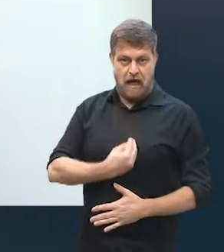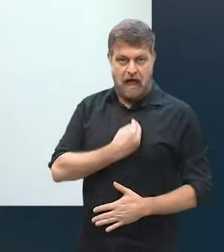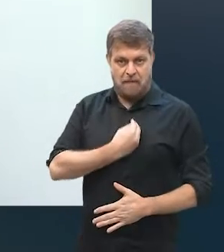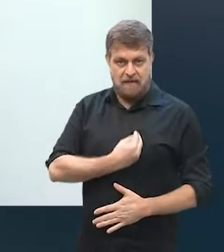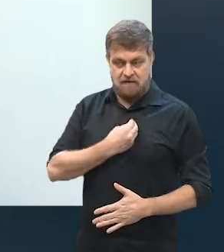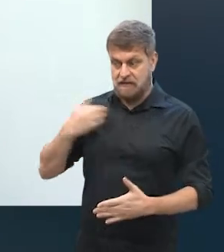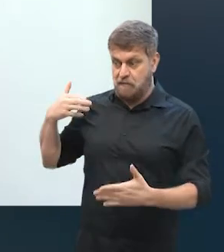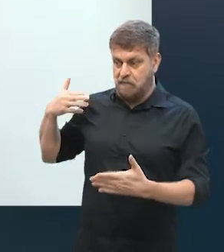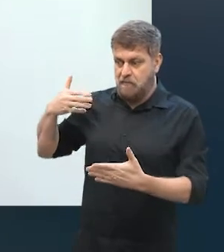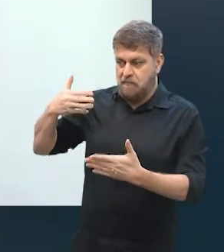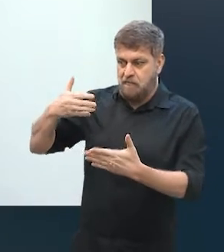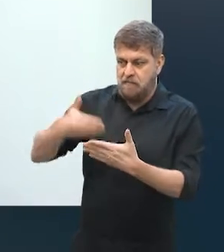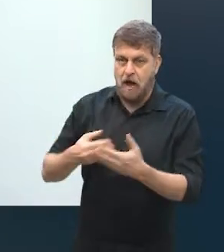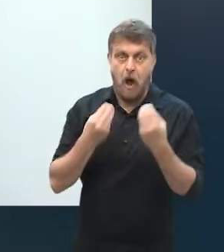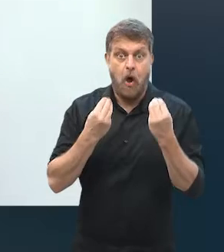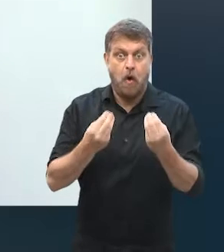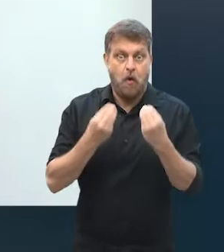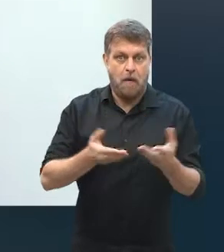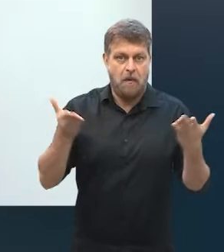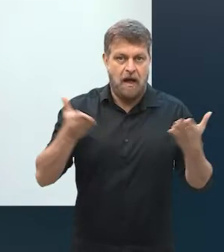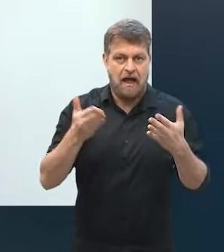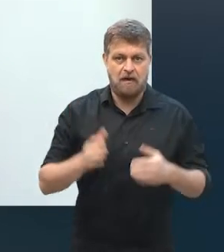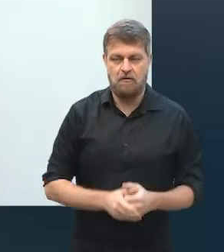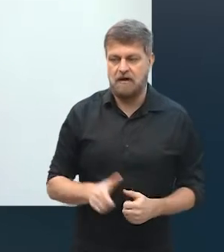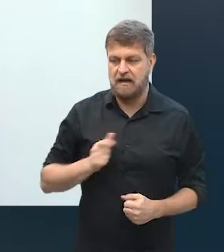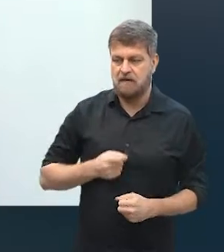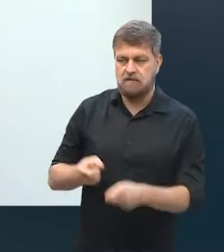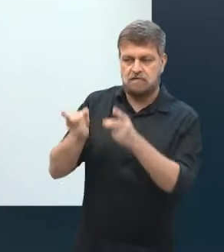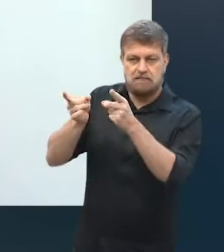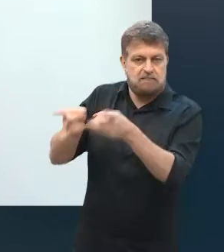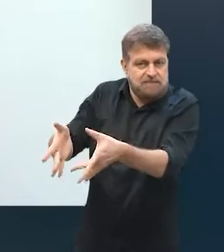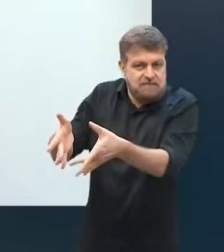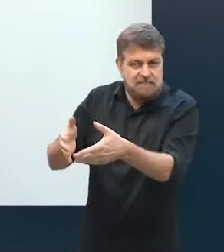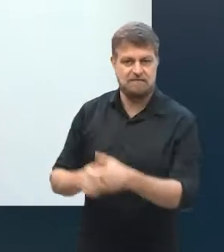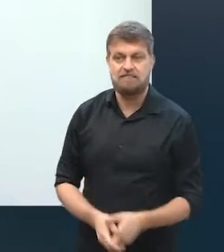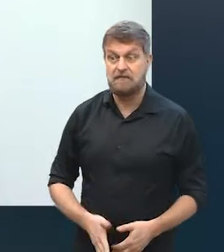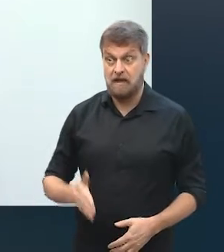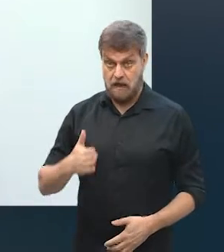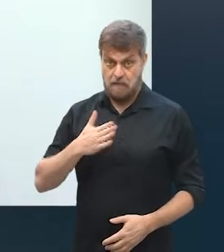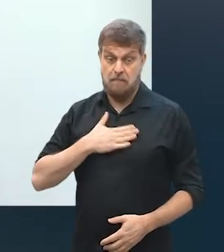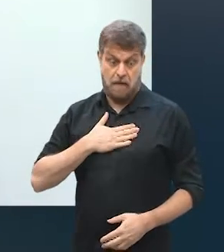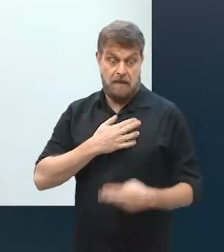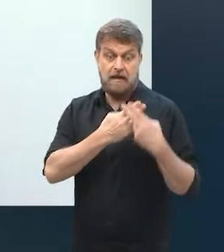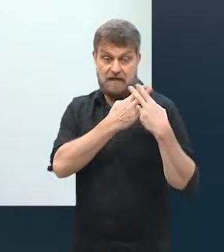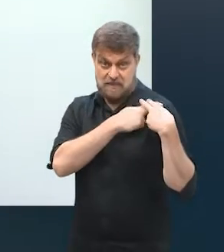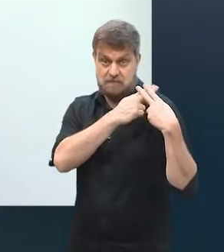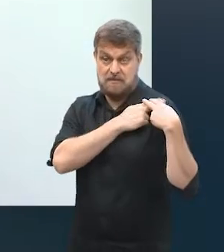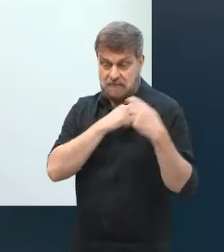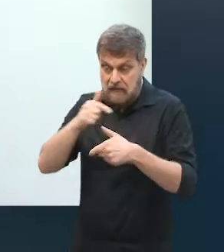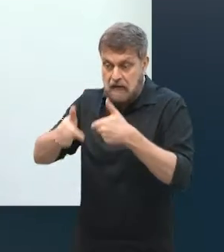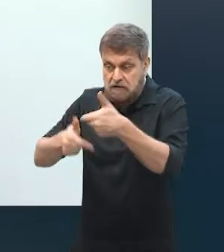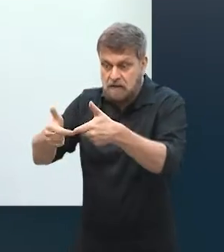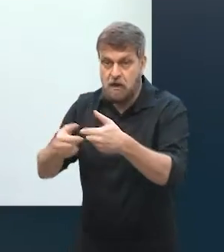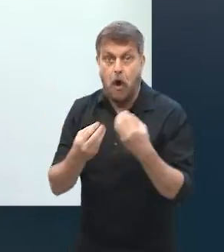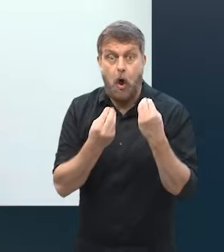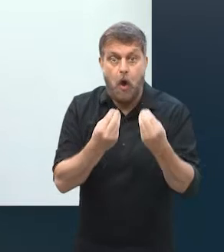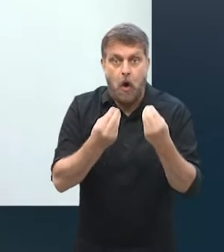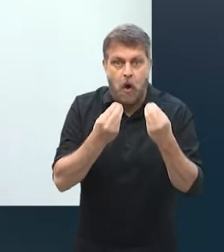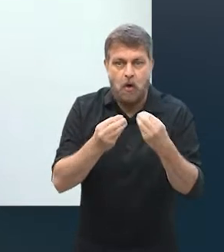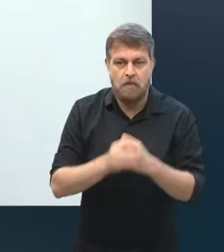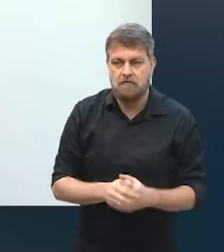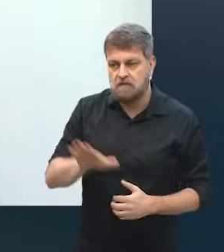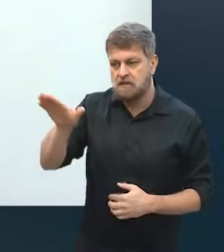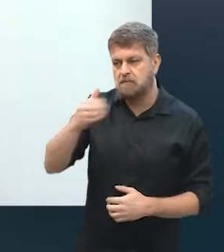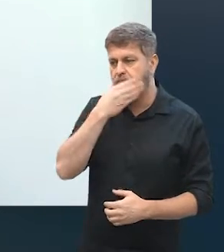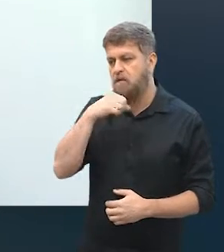tempo, né? Como eu vou virar as costas e falar, e eu tinha um cargo, assim, de responsabilidade no meu departamento. Então, como eu vou virar as costas e vou falar